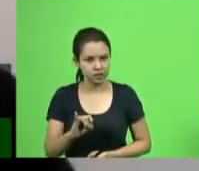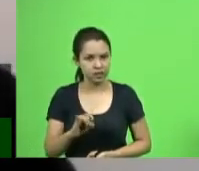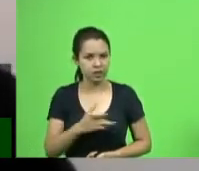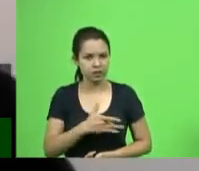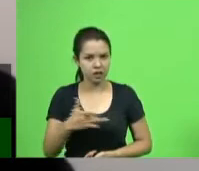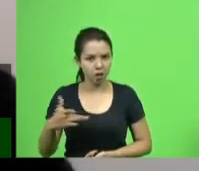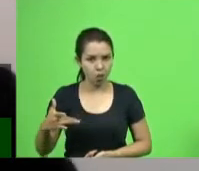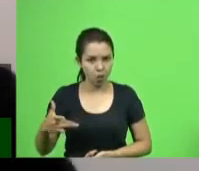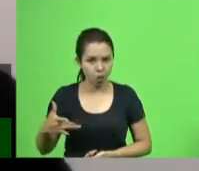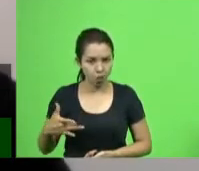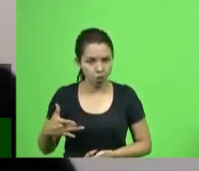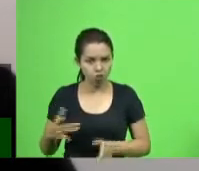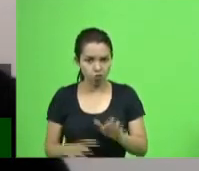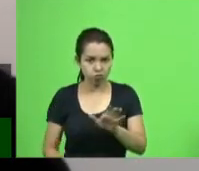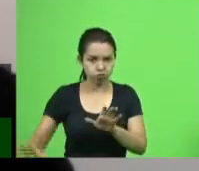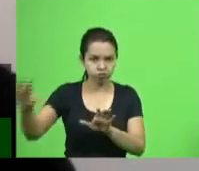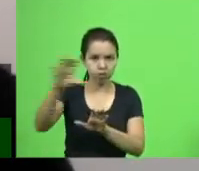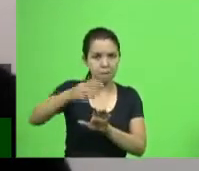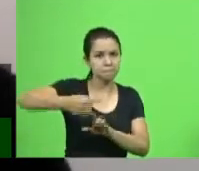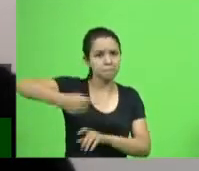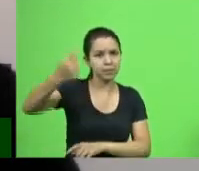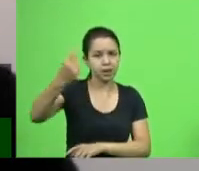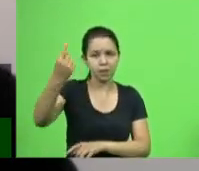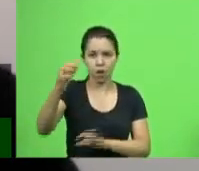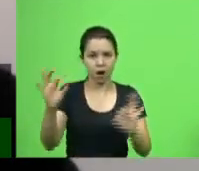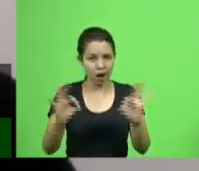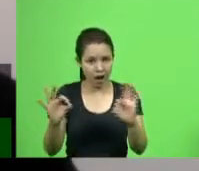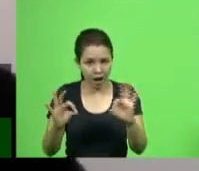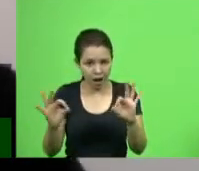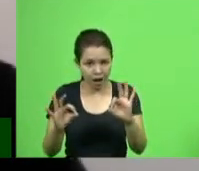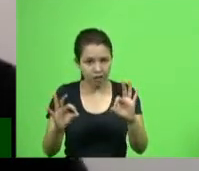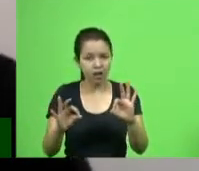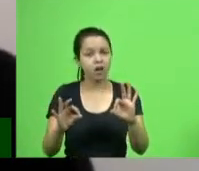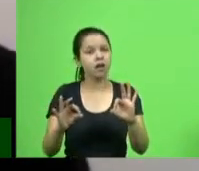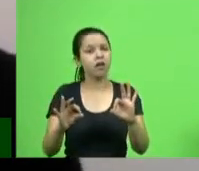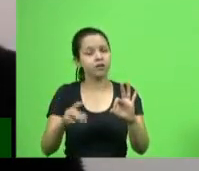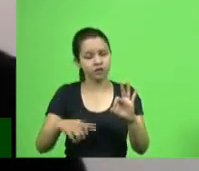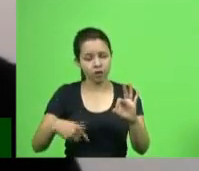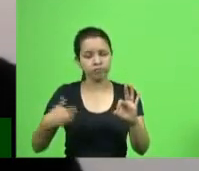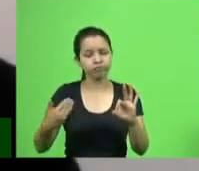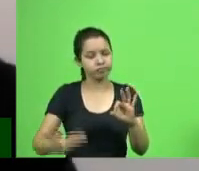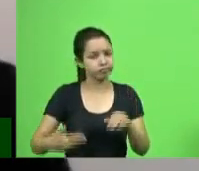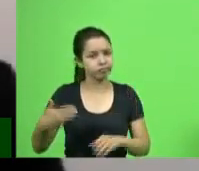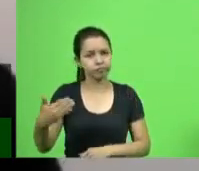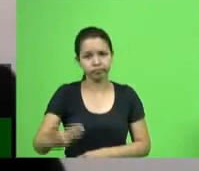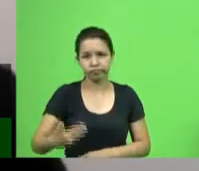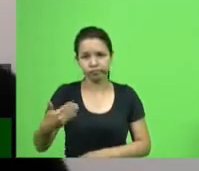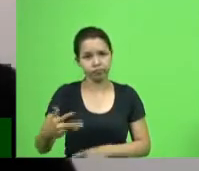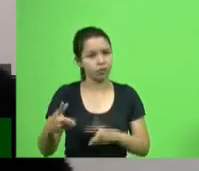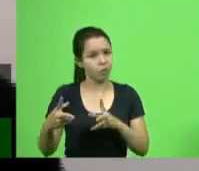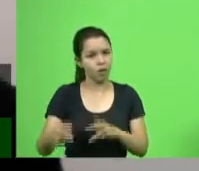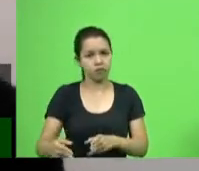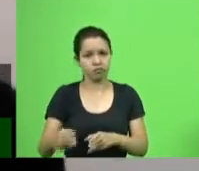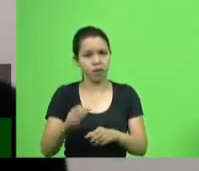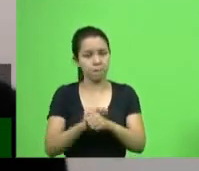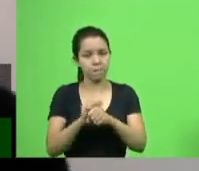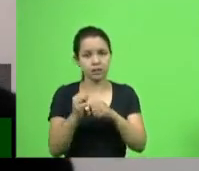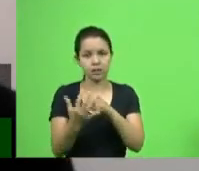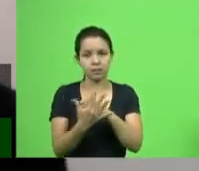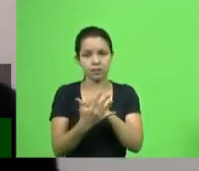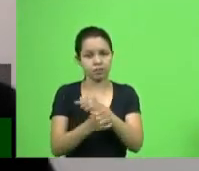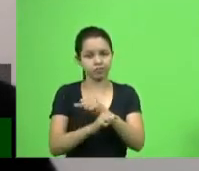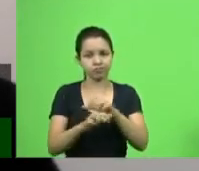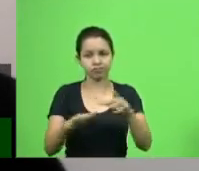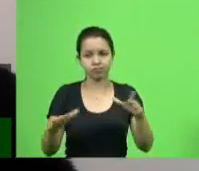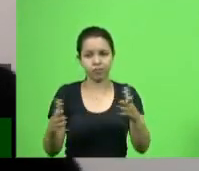como prioridade, nós vamos ficar sempre batendo em cima de uma questão que é fundamental. A pandemia está aí para mostrar que ela